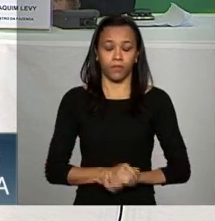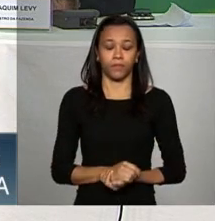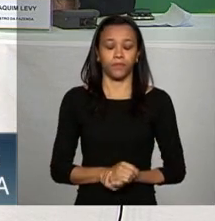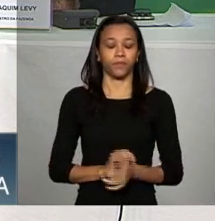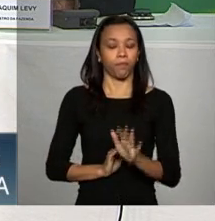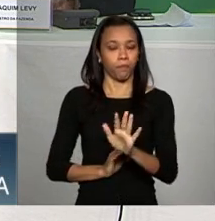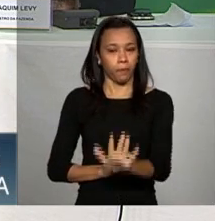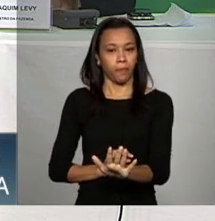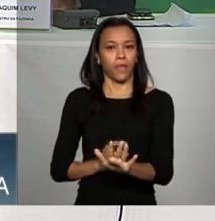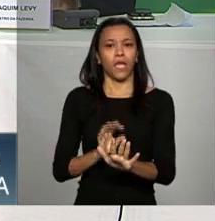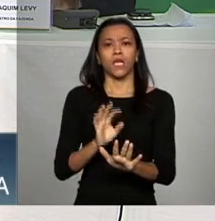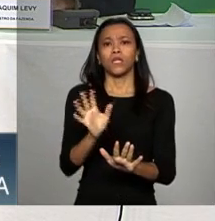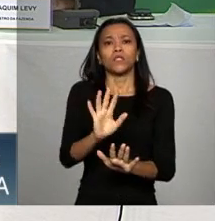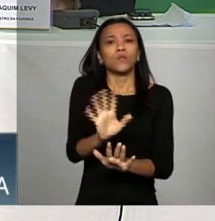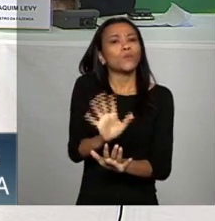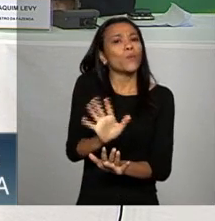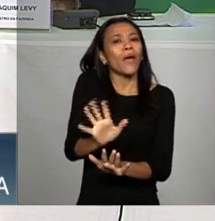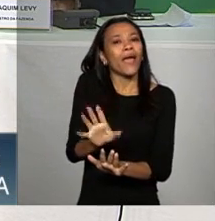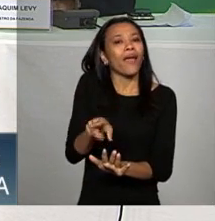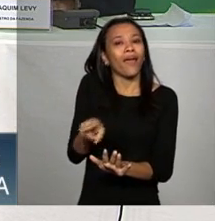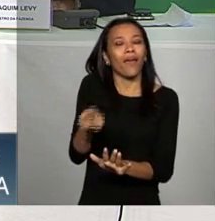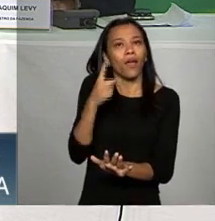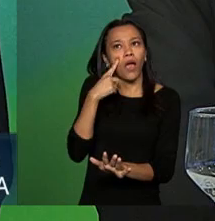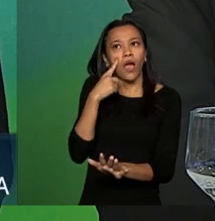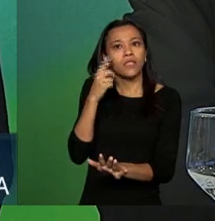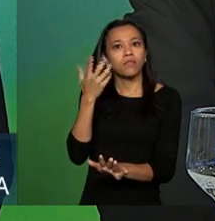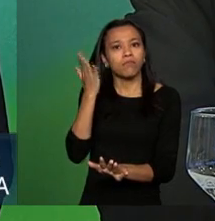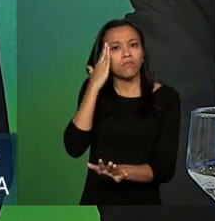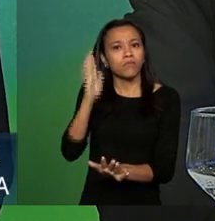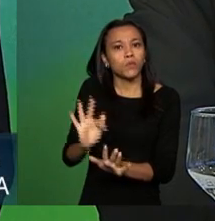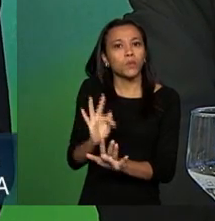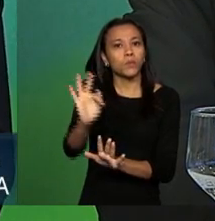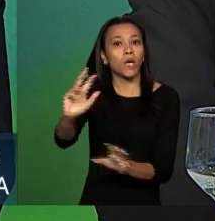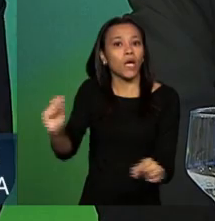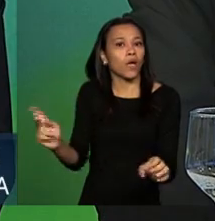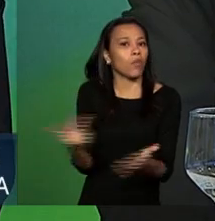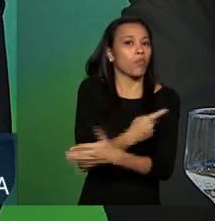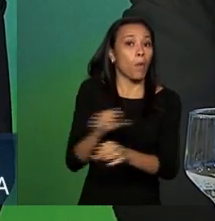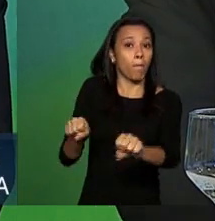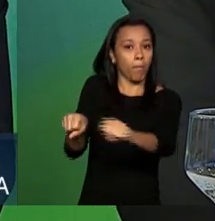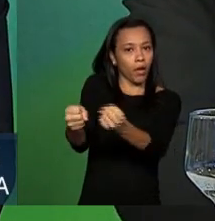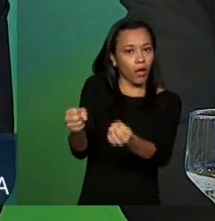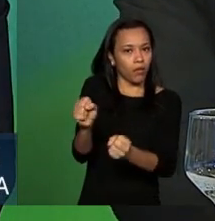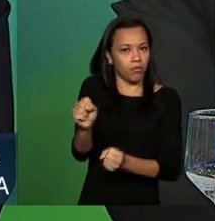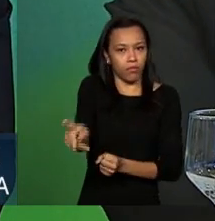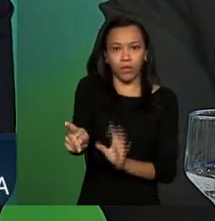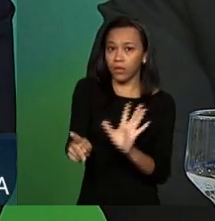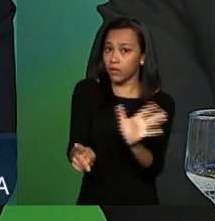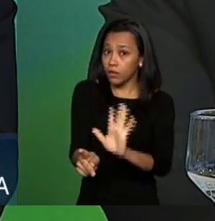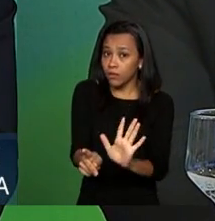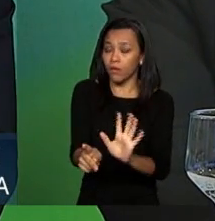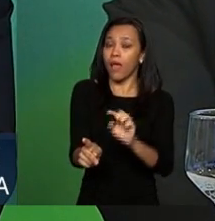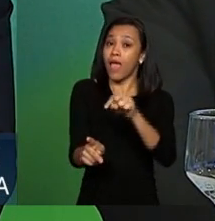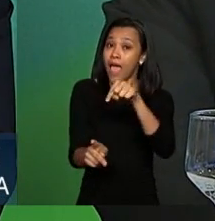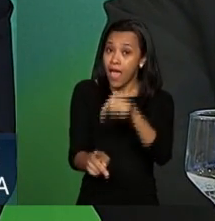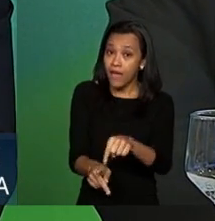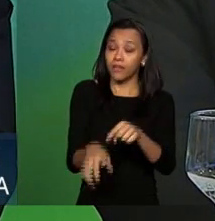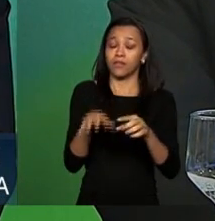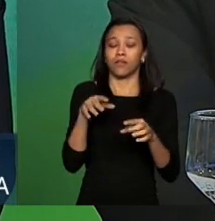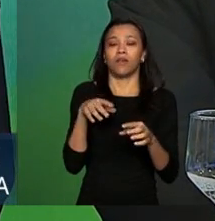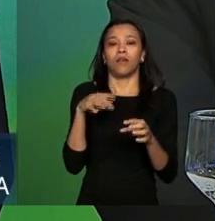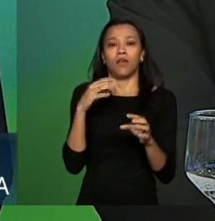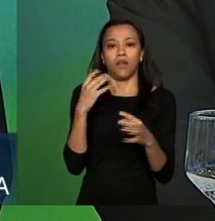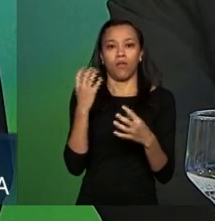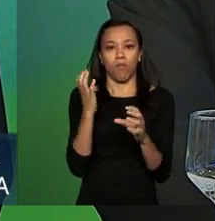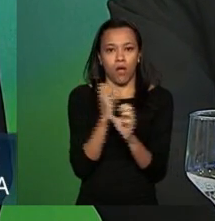uma iminência da previdência quebrar o que existia o que nós sempre falamos é o seguinte esta é uma conta que